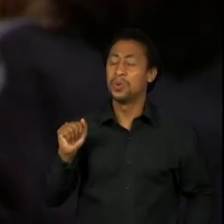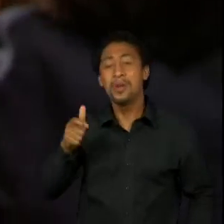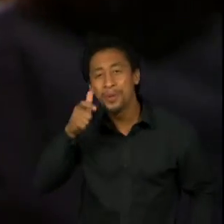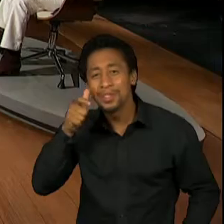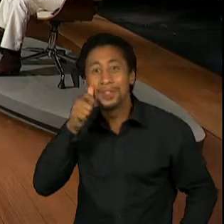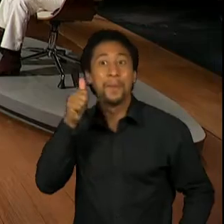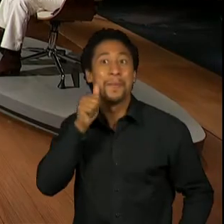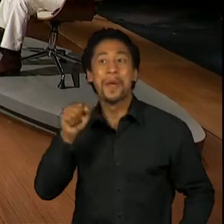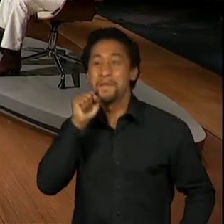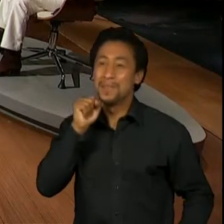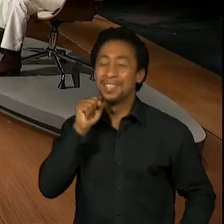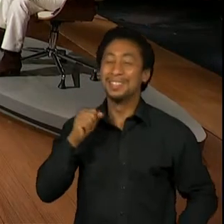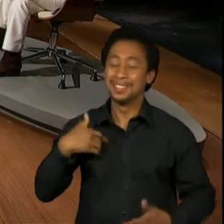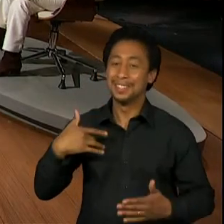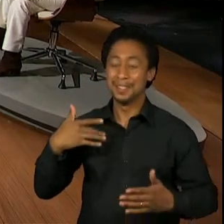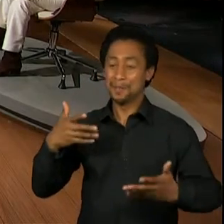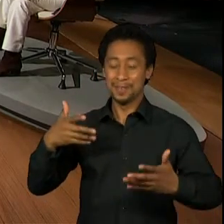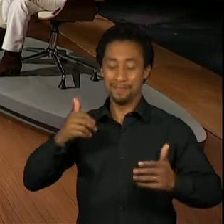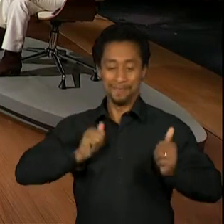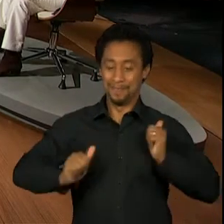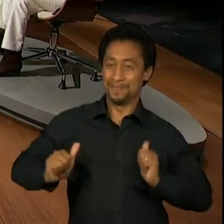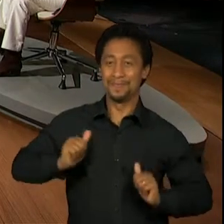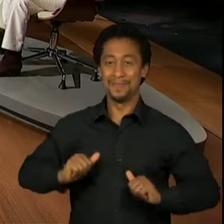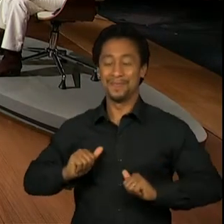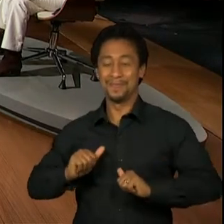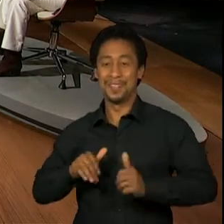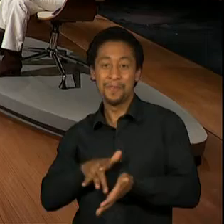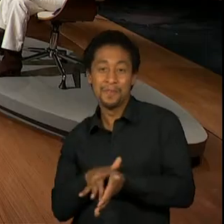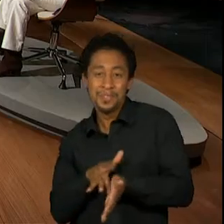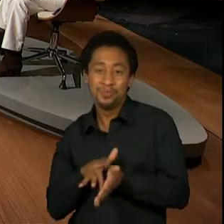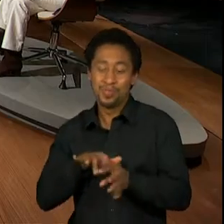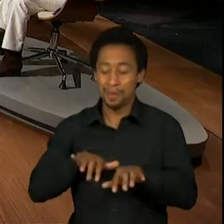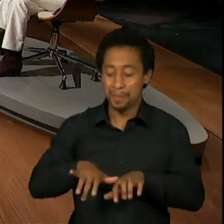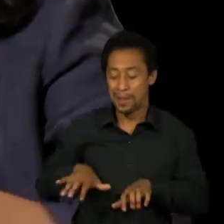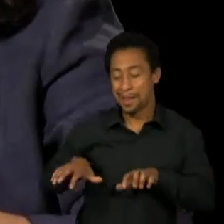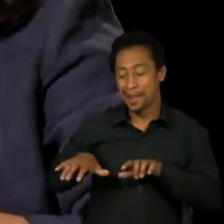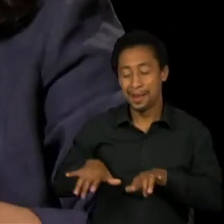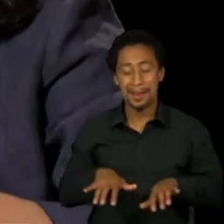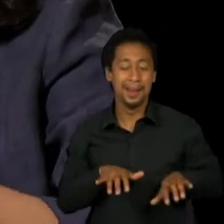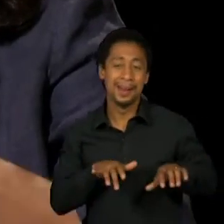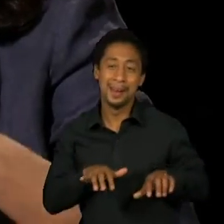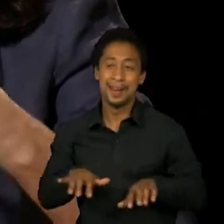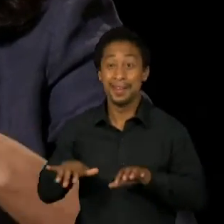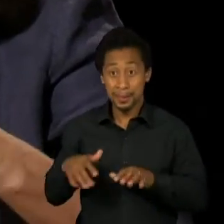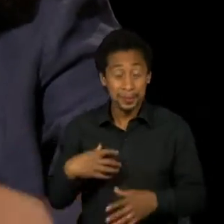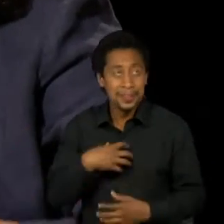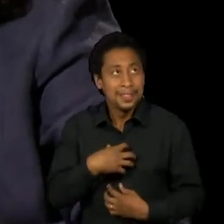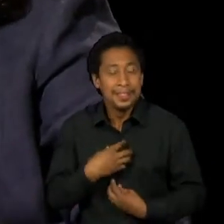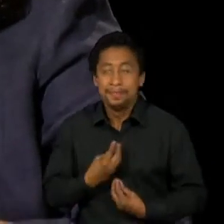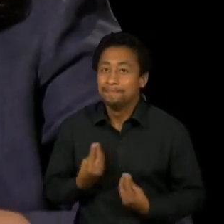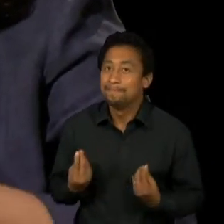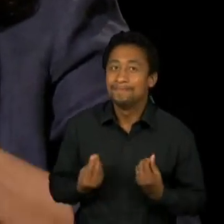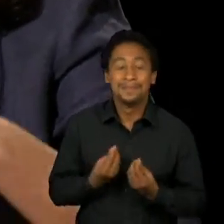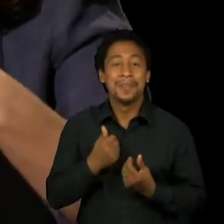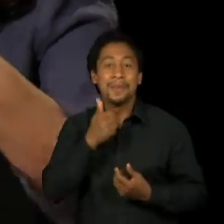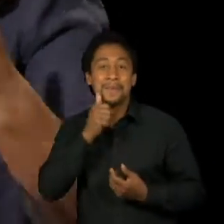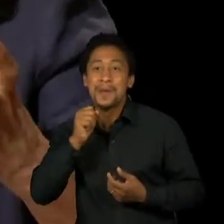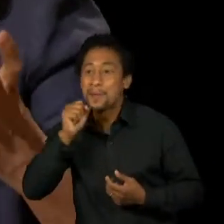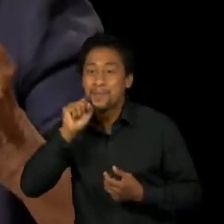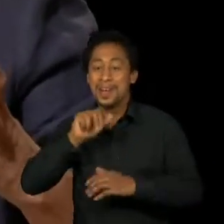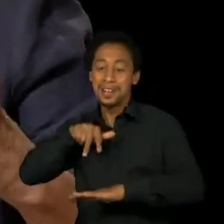piano, fingindo que... Enfim, ficava também angustiada com as peças que ela fazia, que eram mais angustiantes.